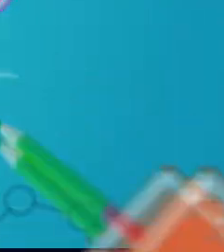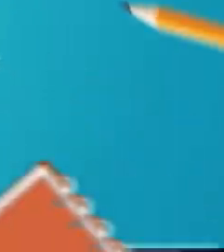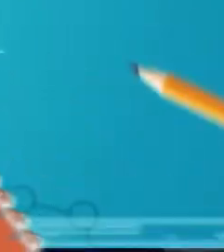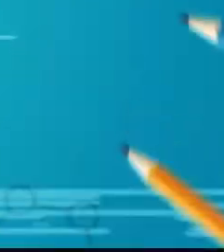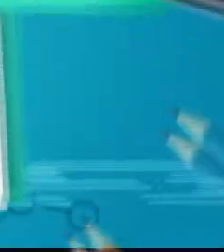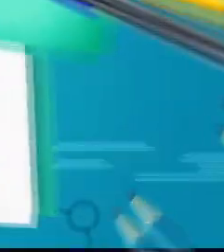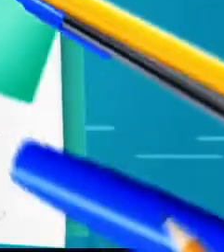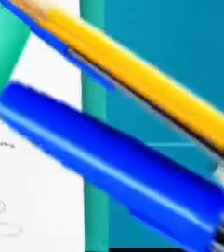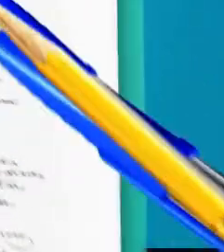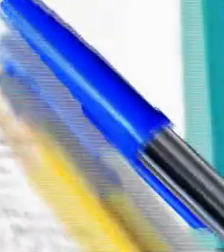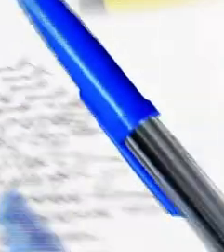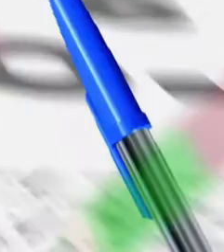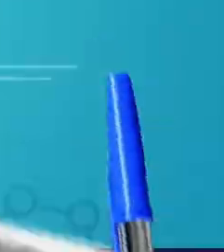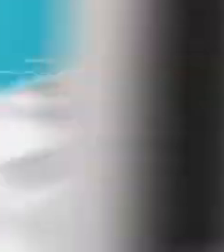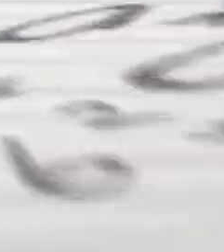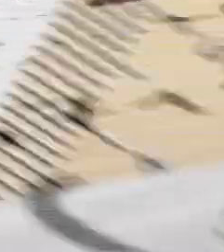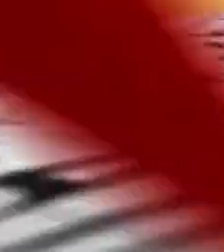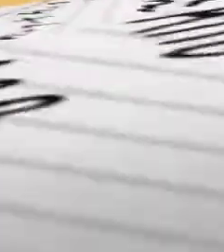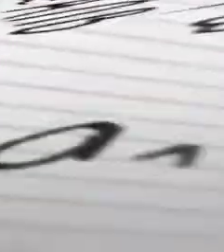Fiquem bem e